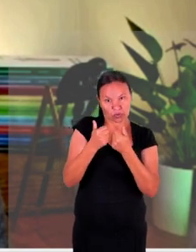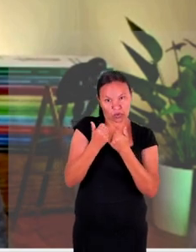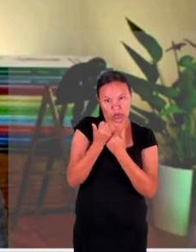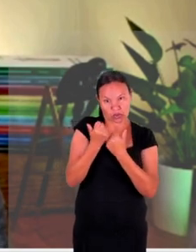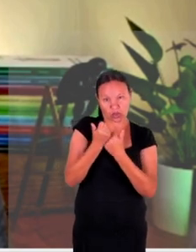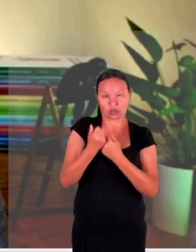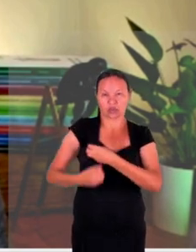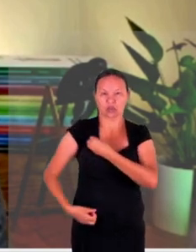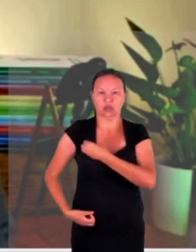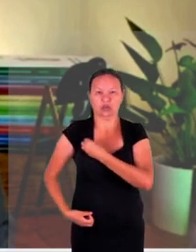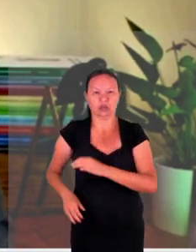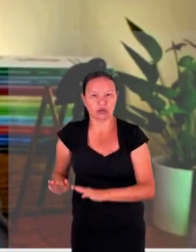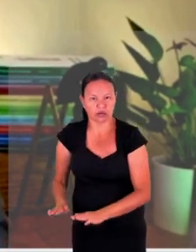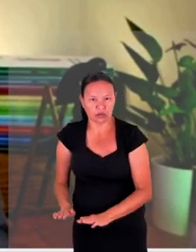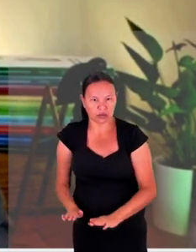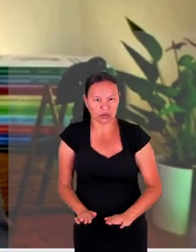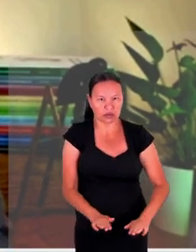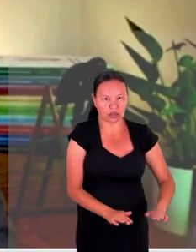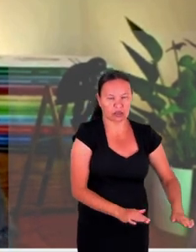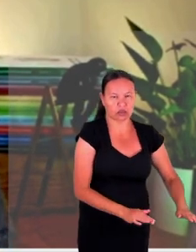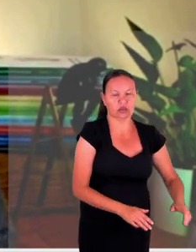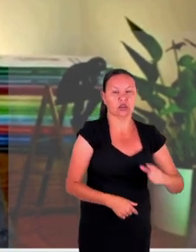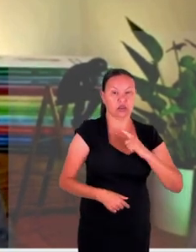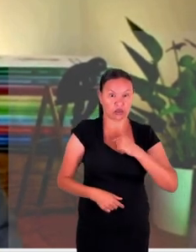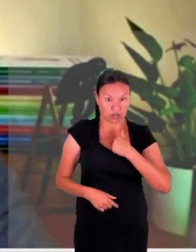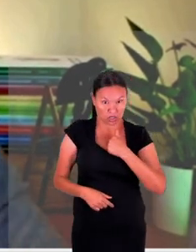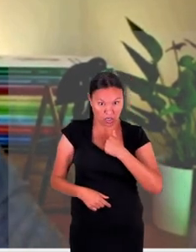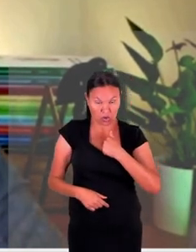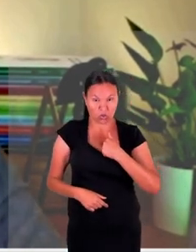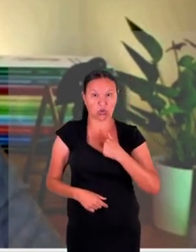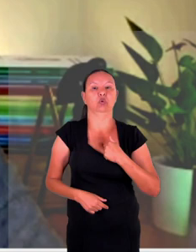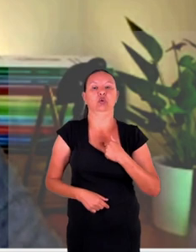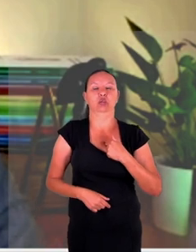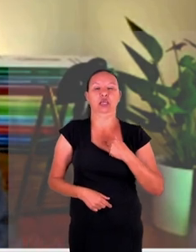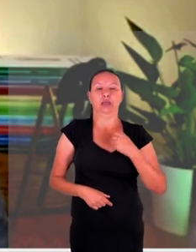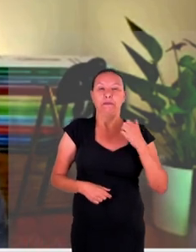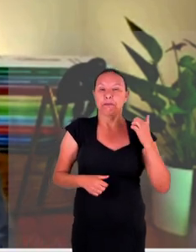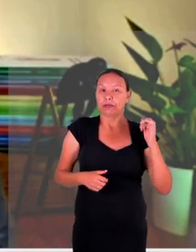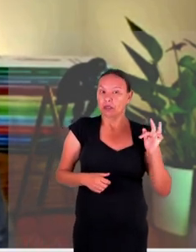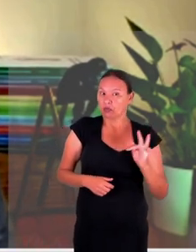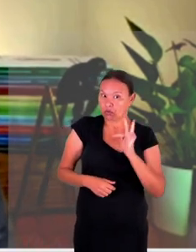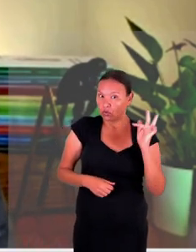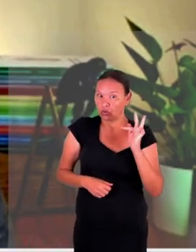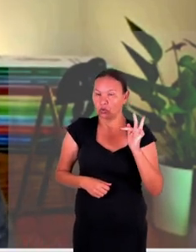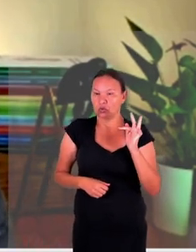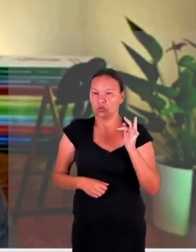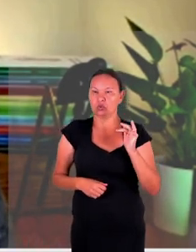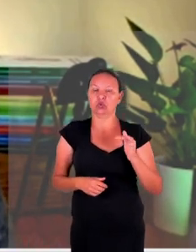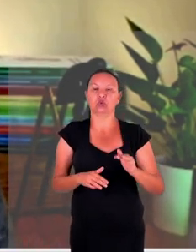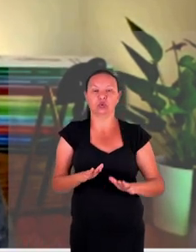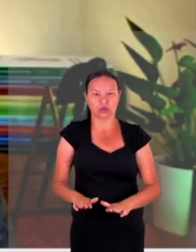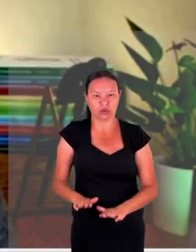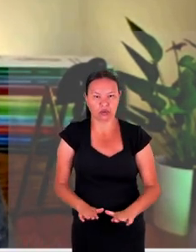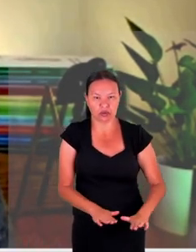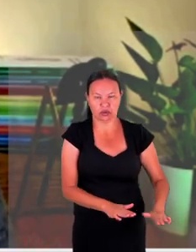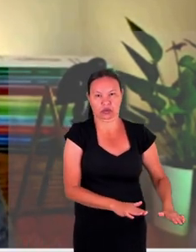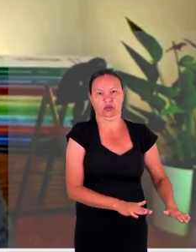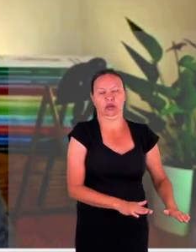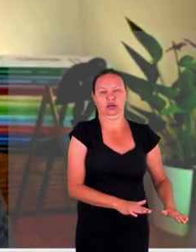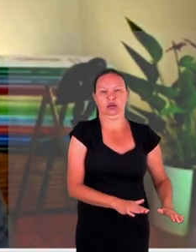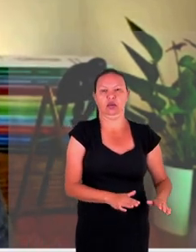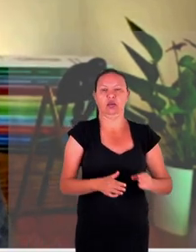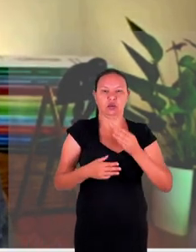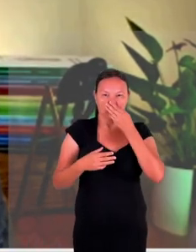vida de crianças já que eu especificamente academicamente tenho acompanhado a impossibilidade de